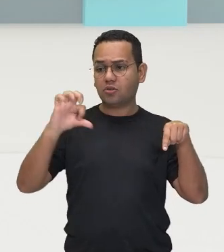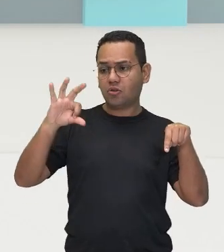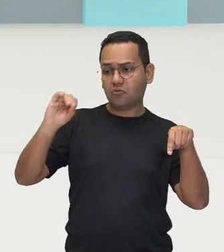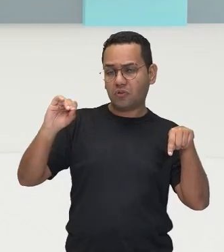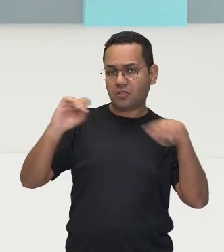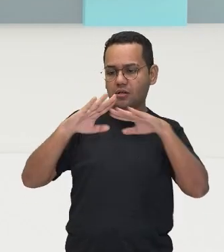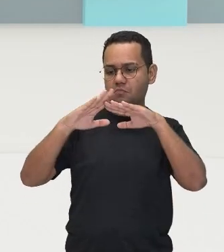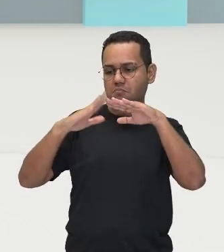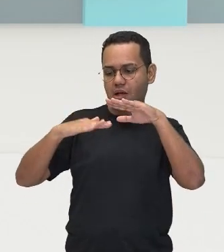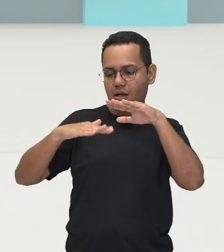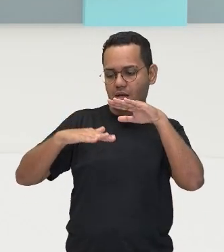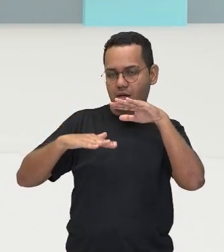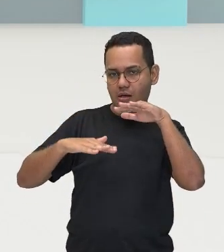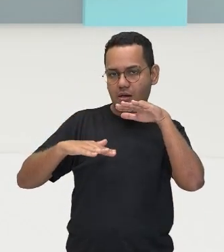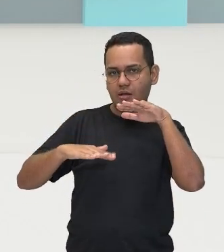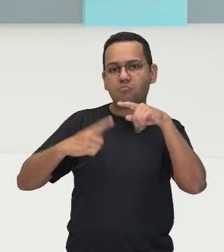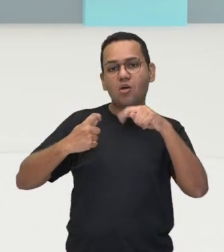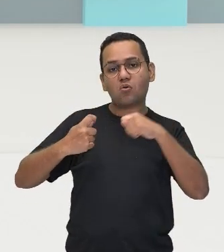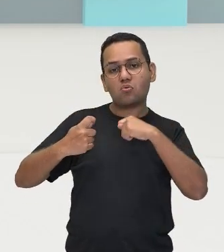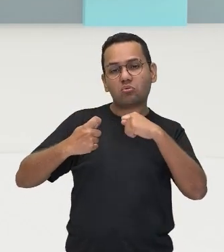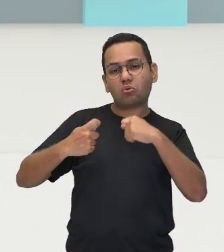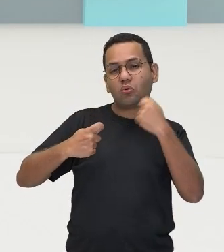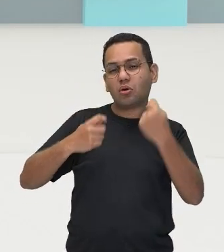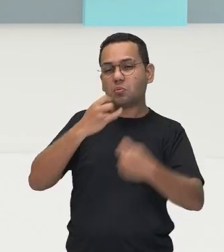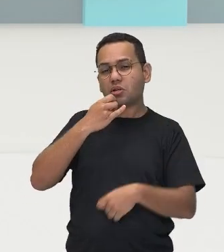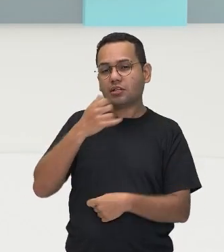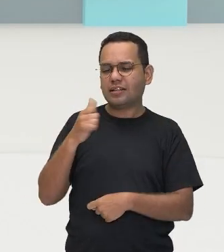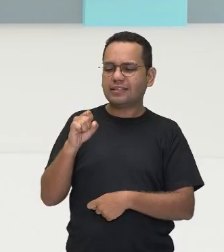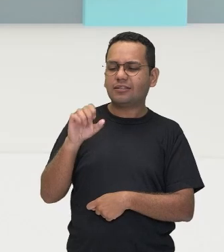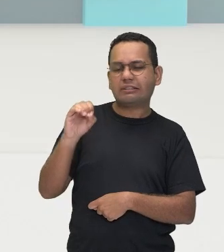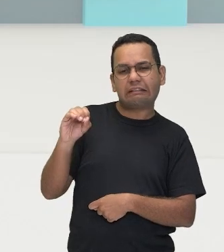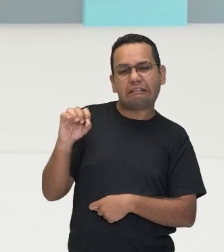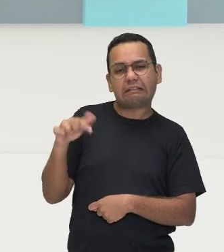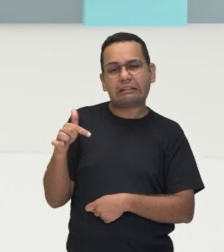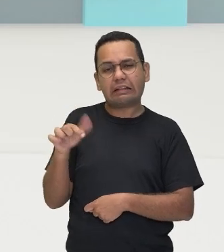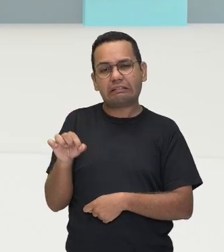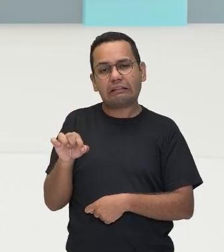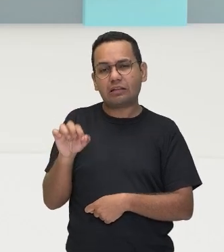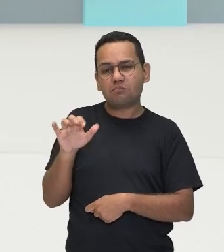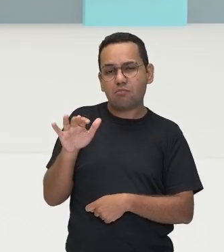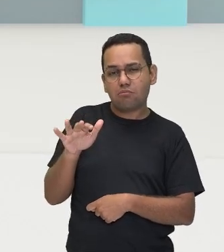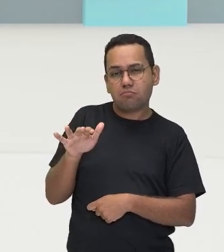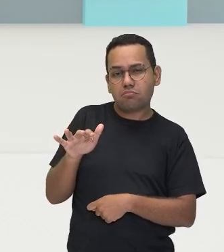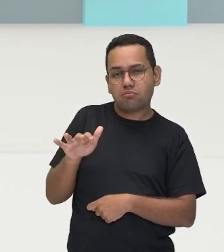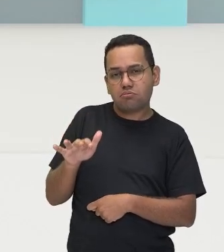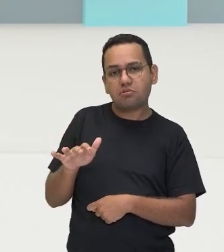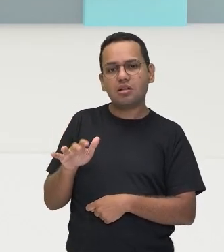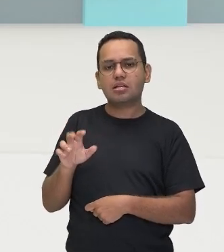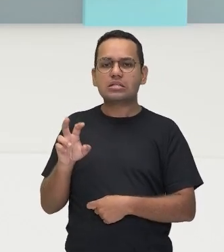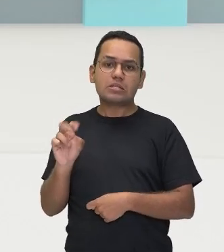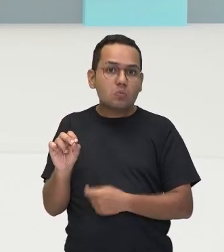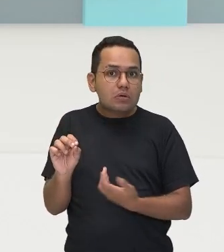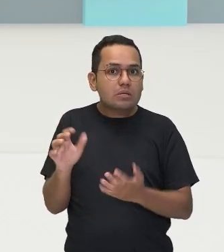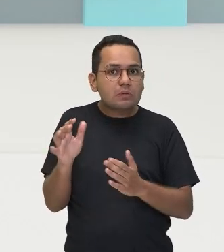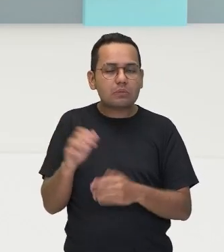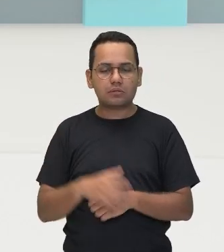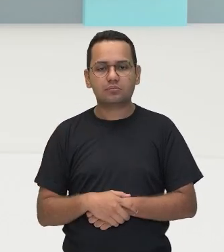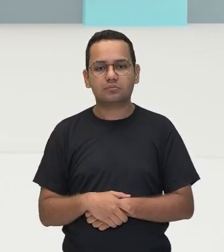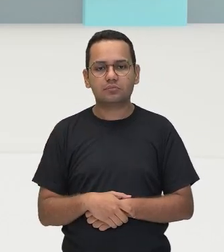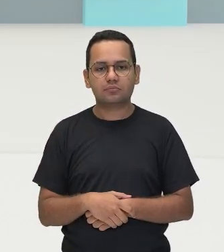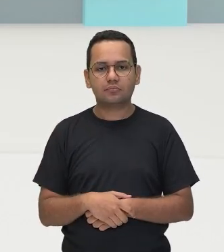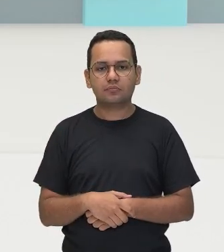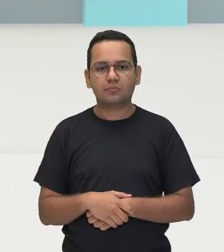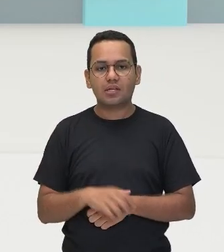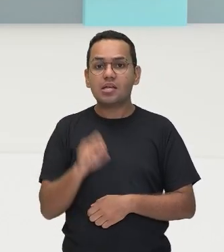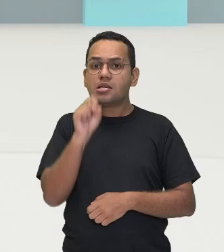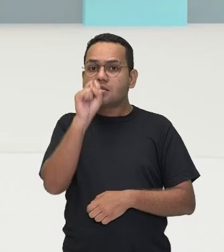Ela vai começar a baixar 80, 75, 70. Se você virar um corredor mesmo aí, vai ficar